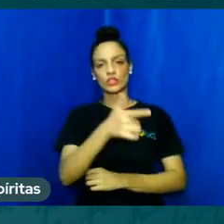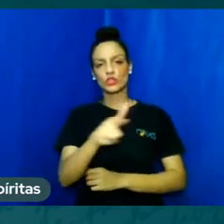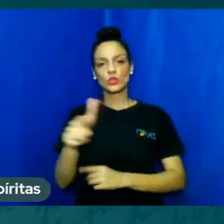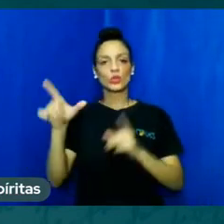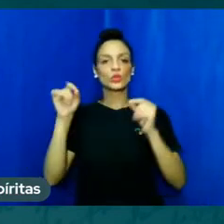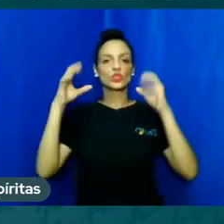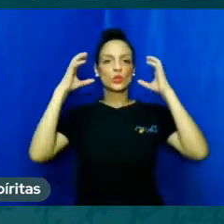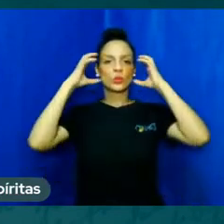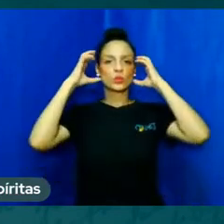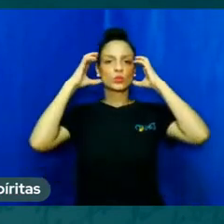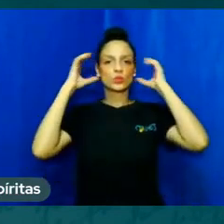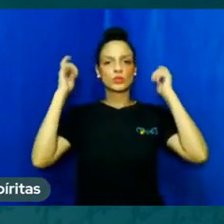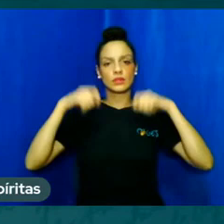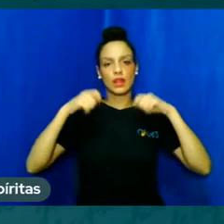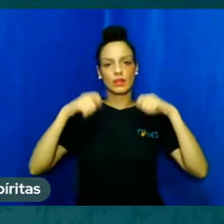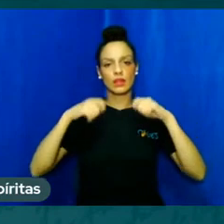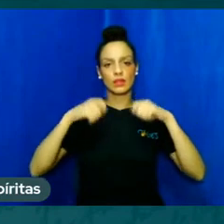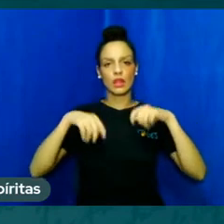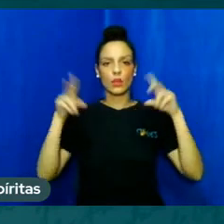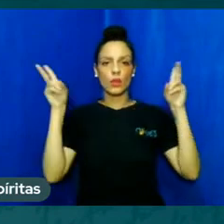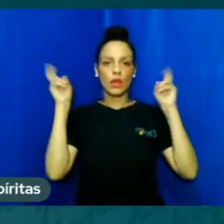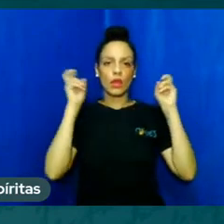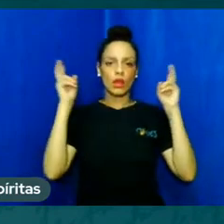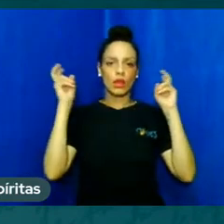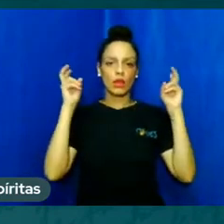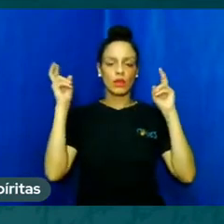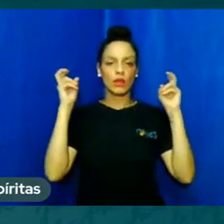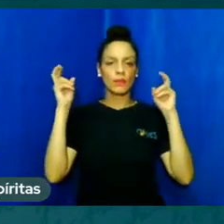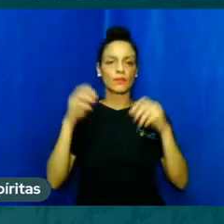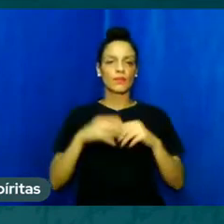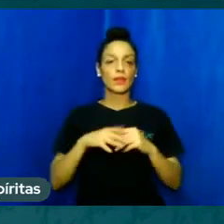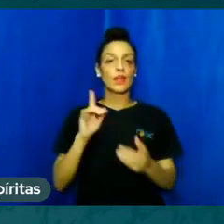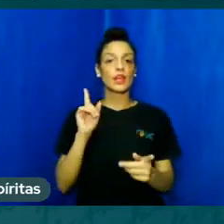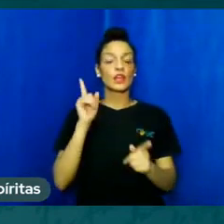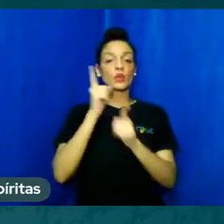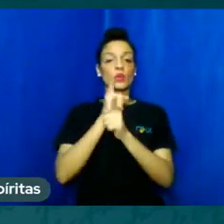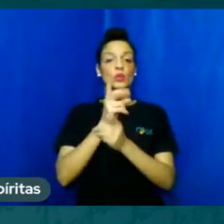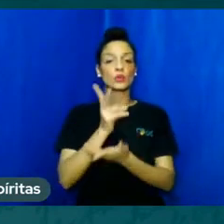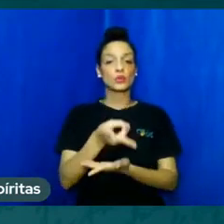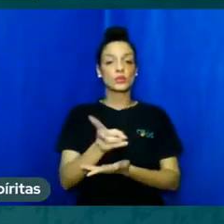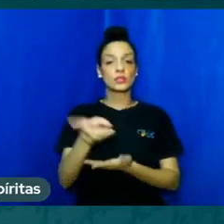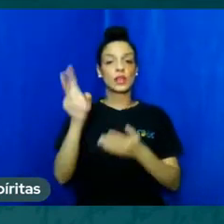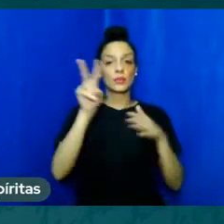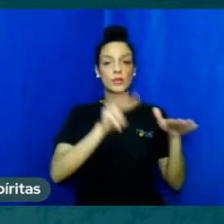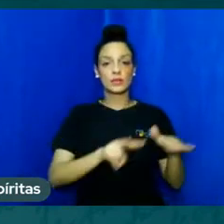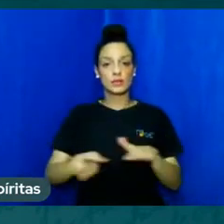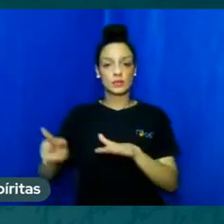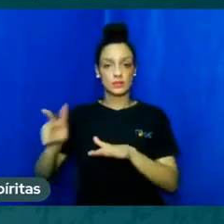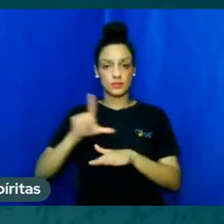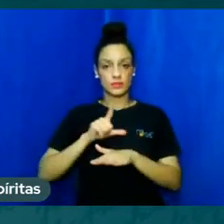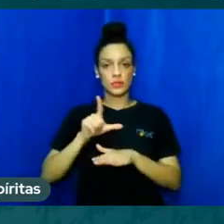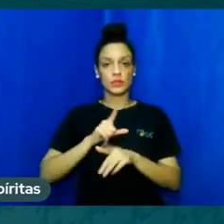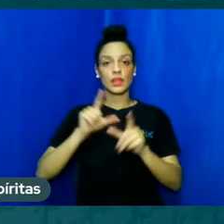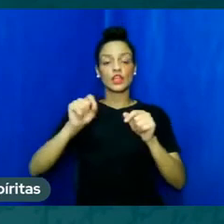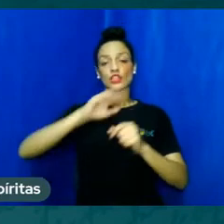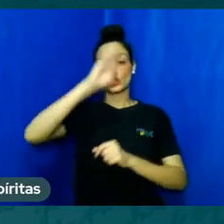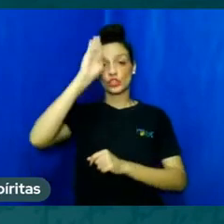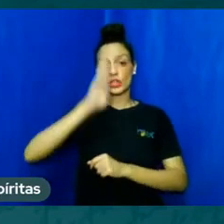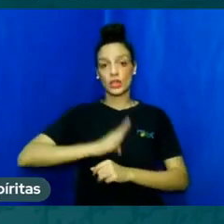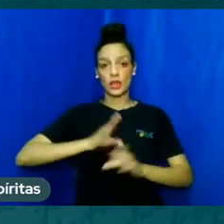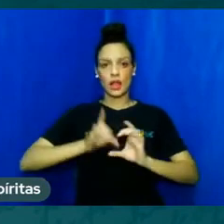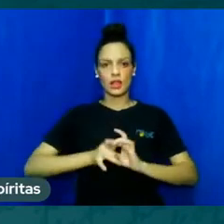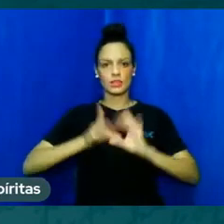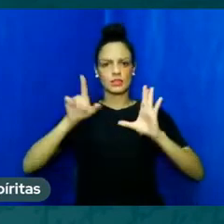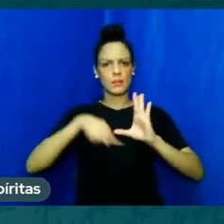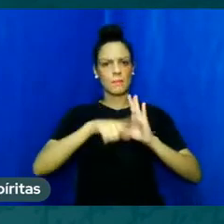audio streaming os nossos encontros são semanais eles ficam gravados disponíveis gratuitamente divulgue